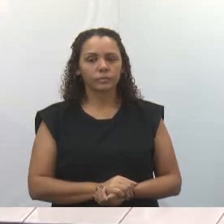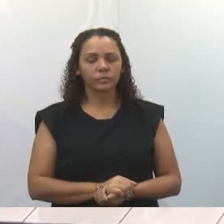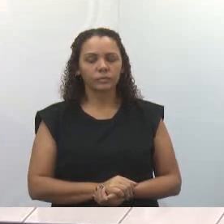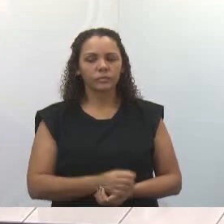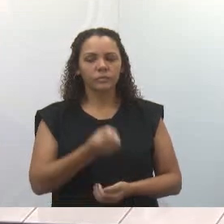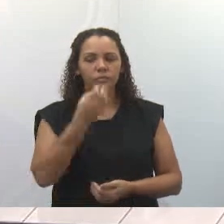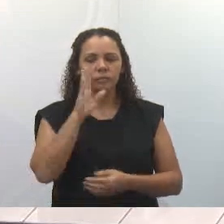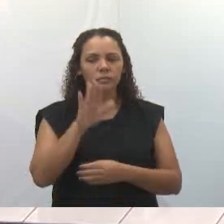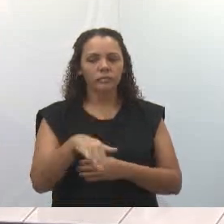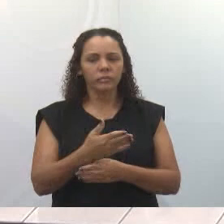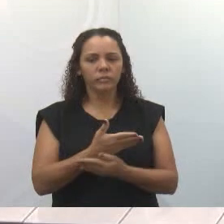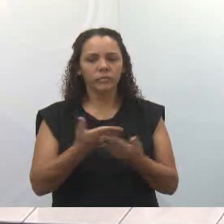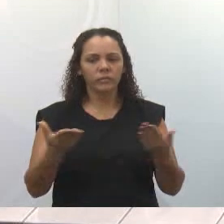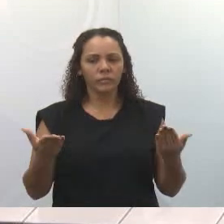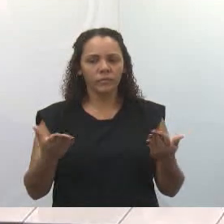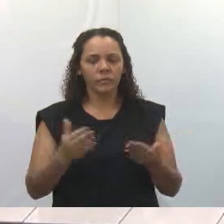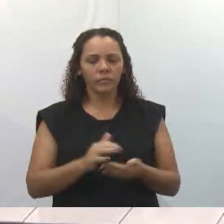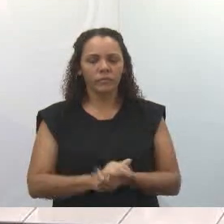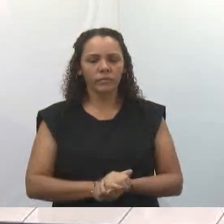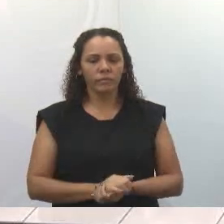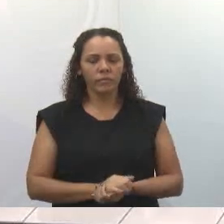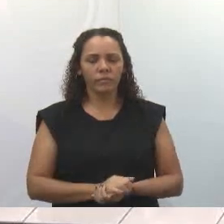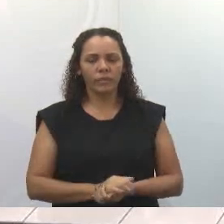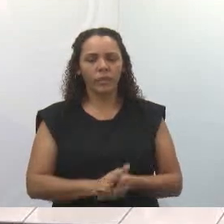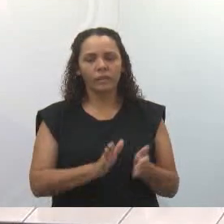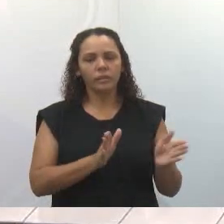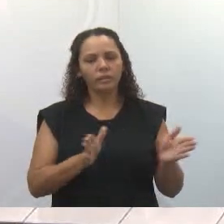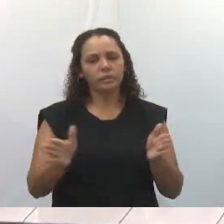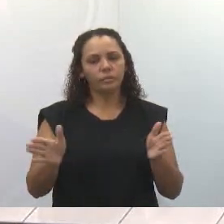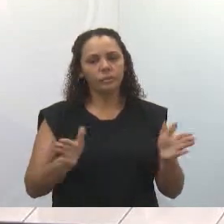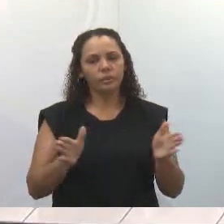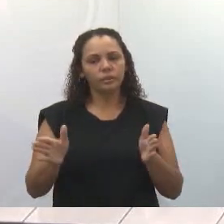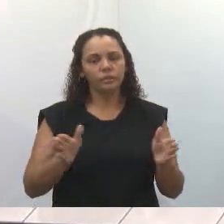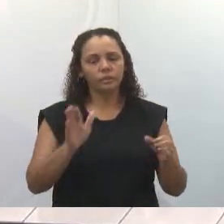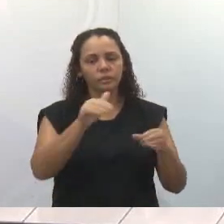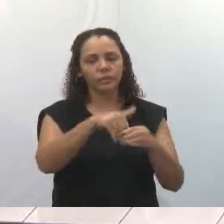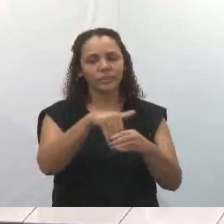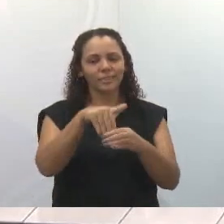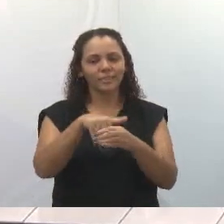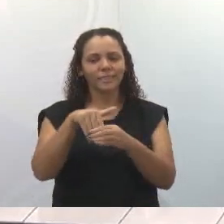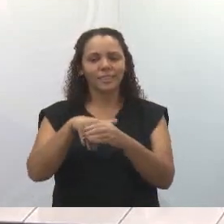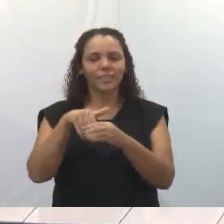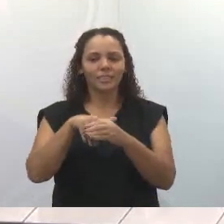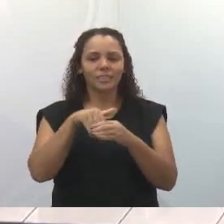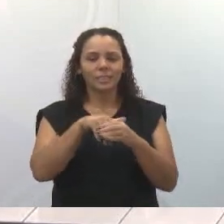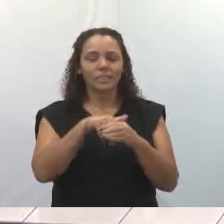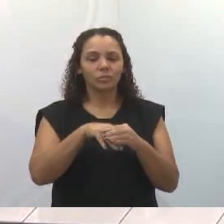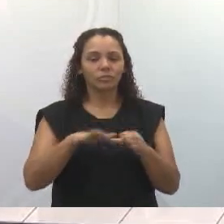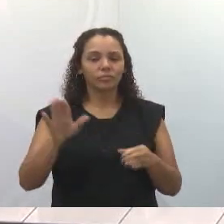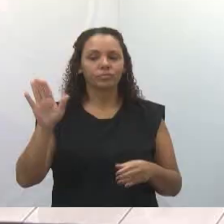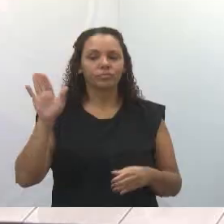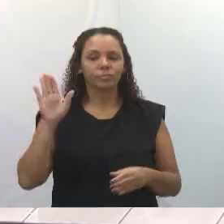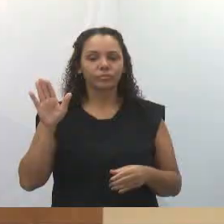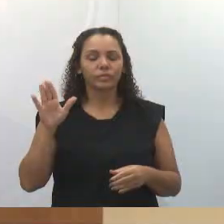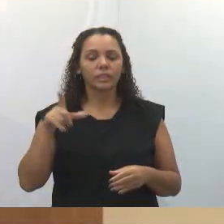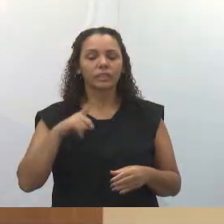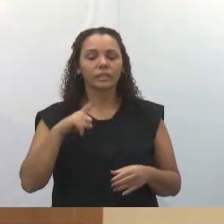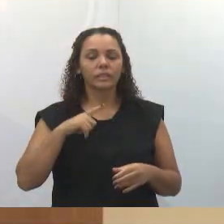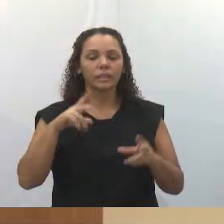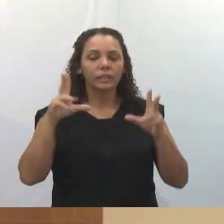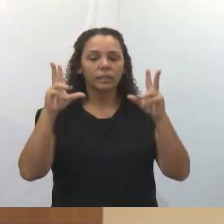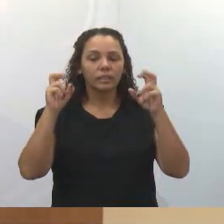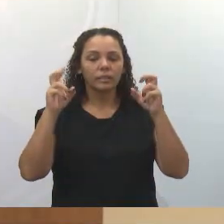Boa tarde a todos. Nesse período eleitoral, além de campanha,